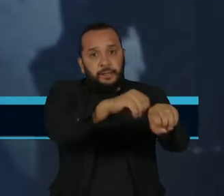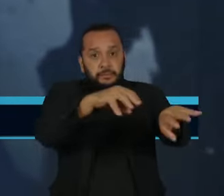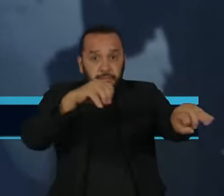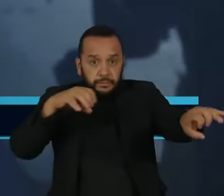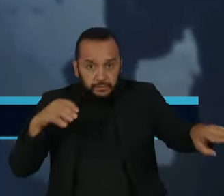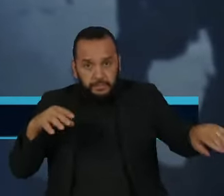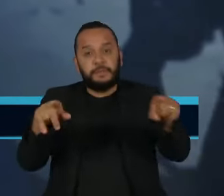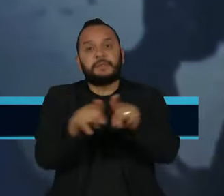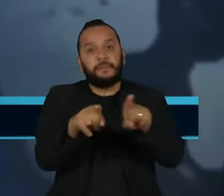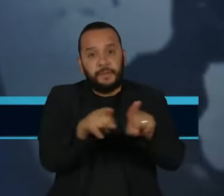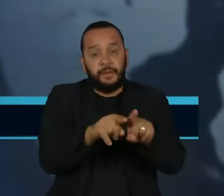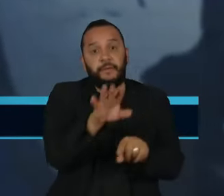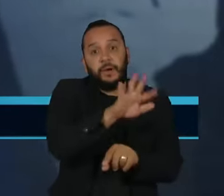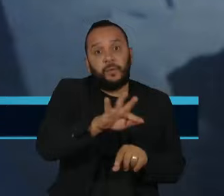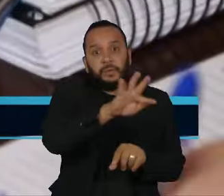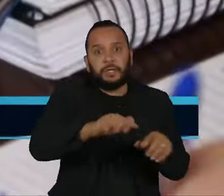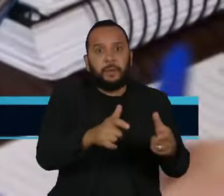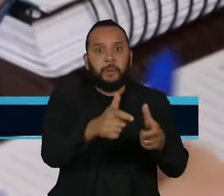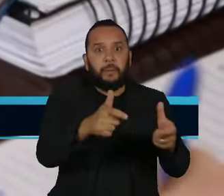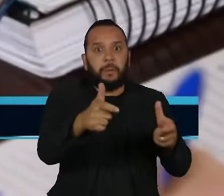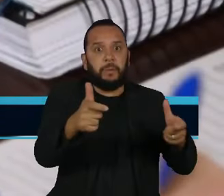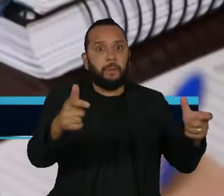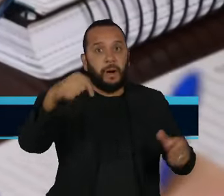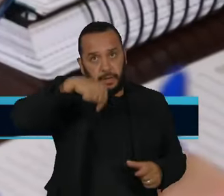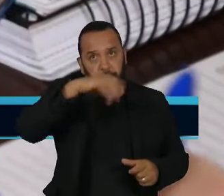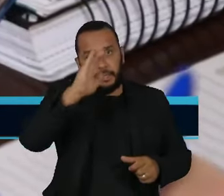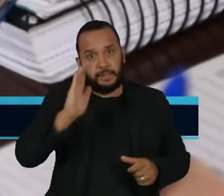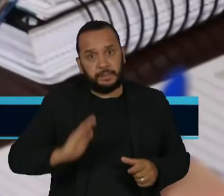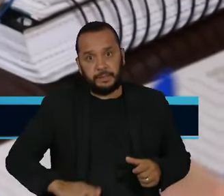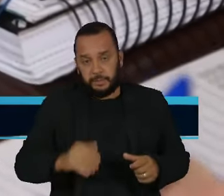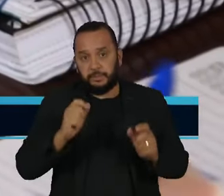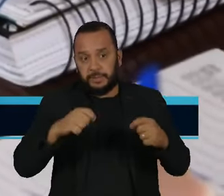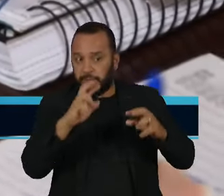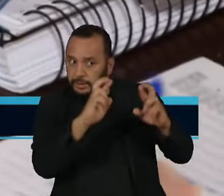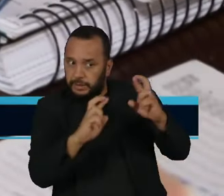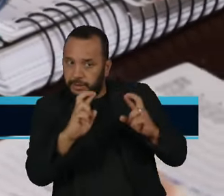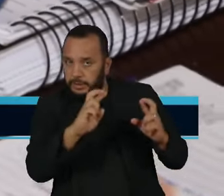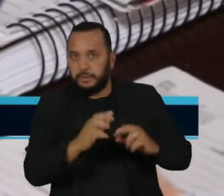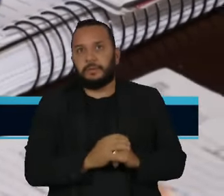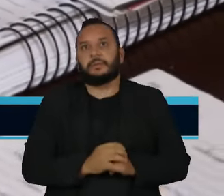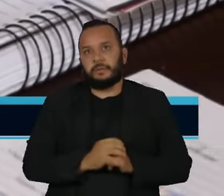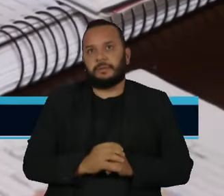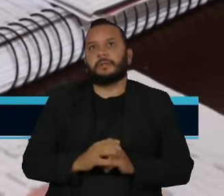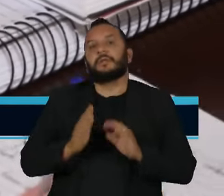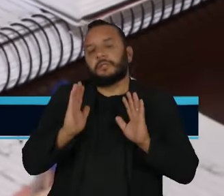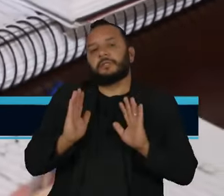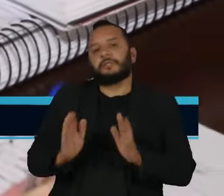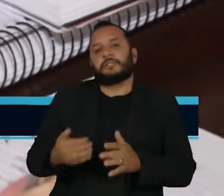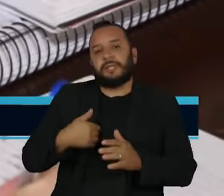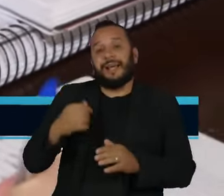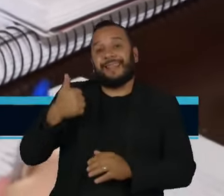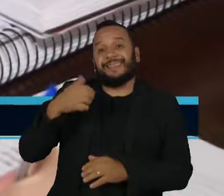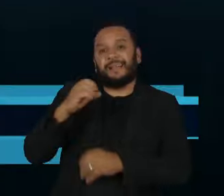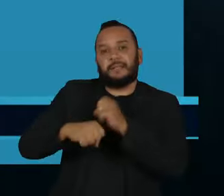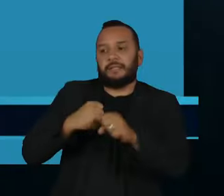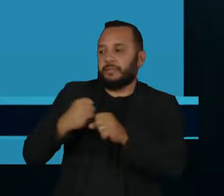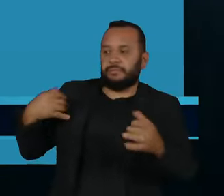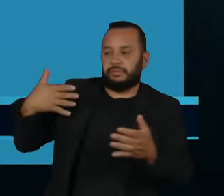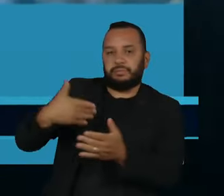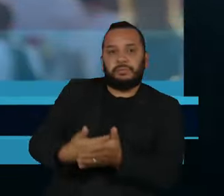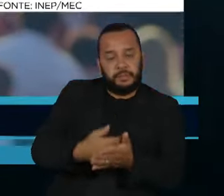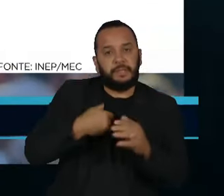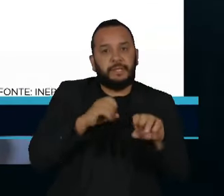que não para de crescer no país. Na última década, a educação à distância disparou no Brasil.